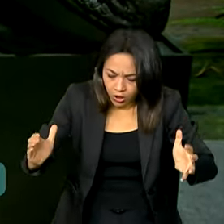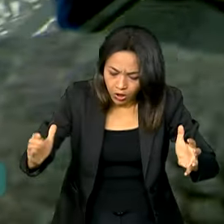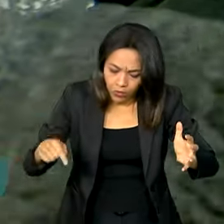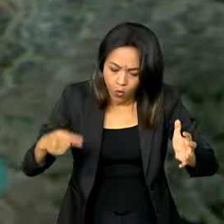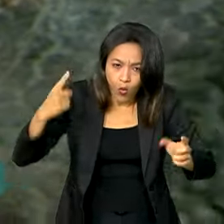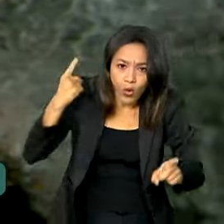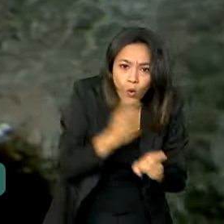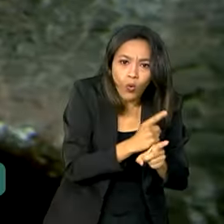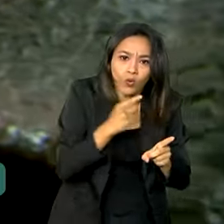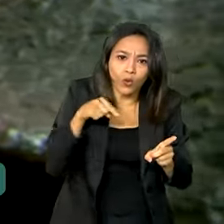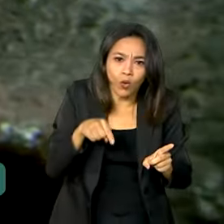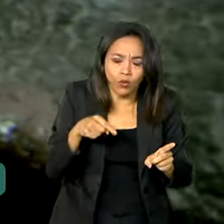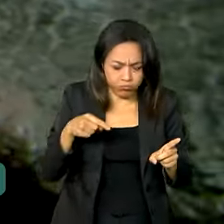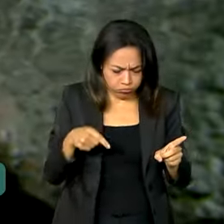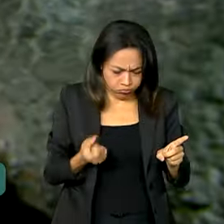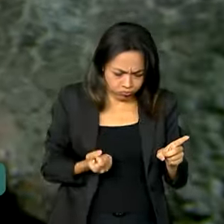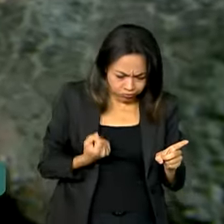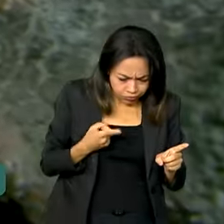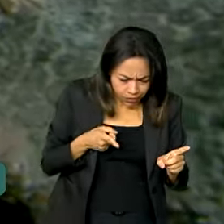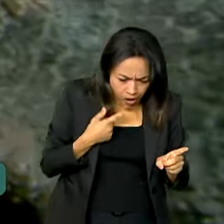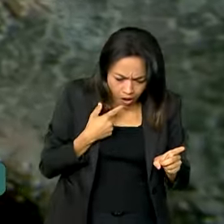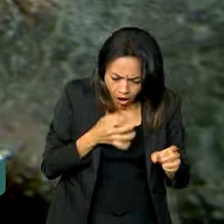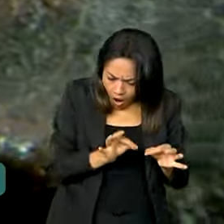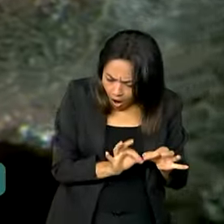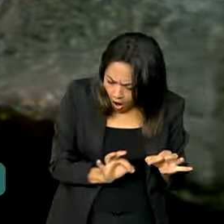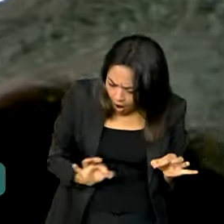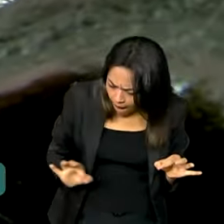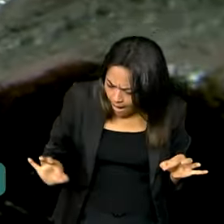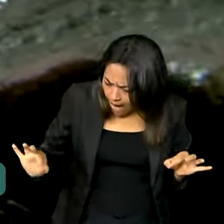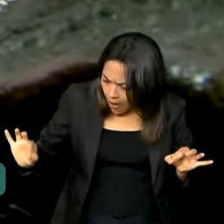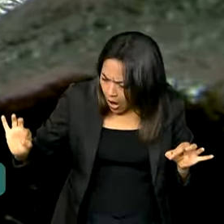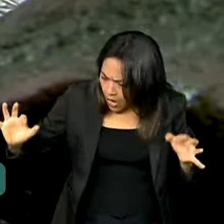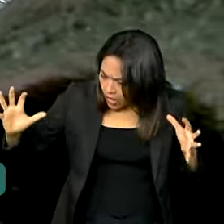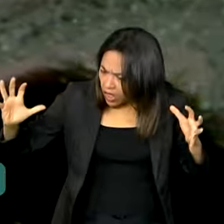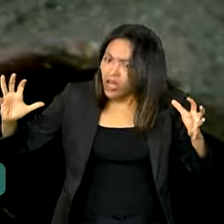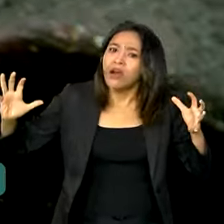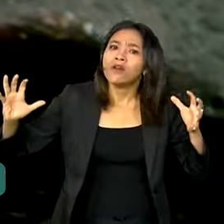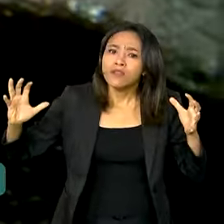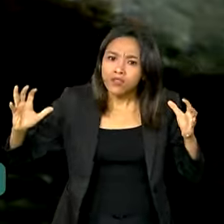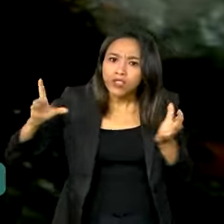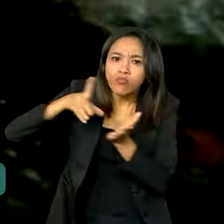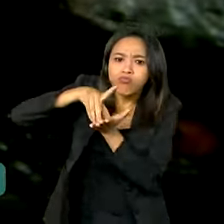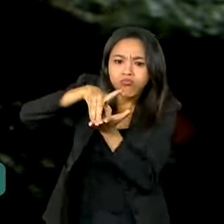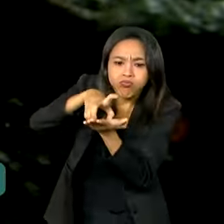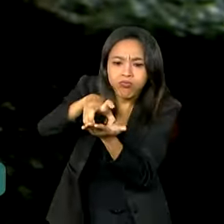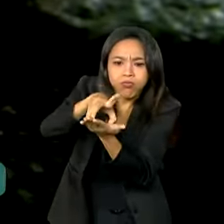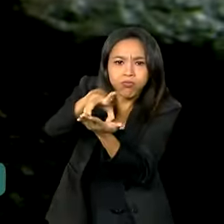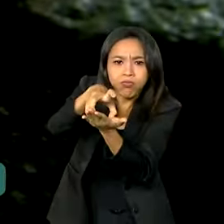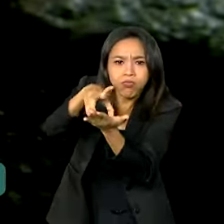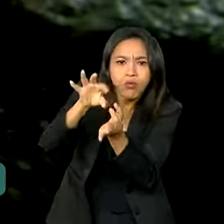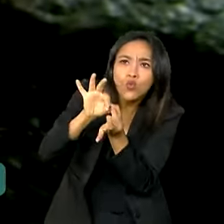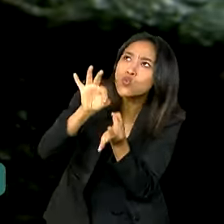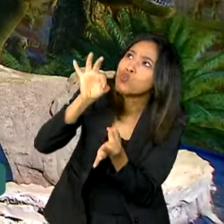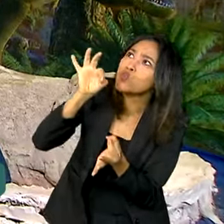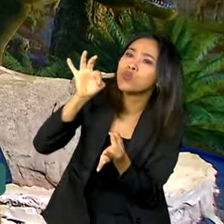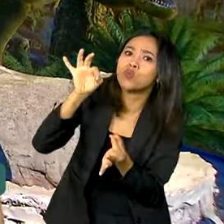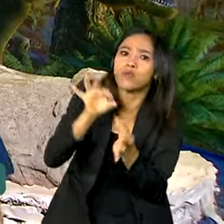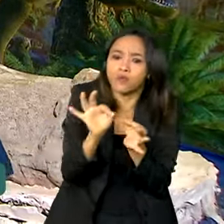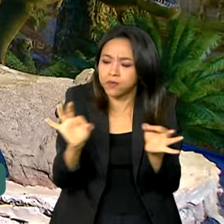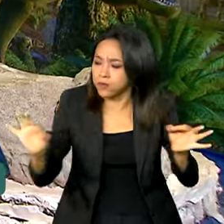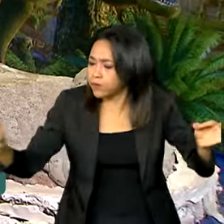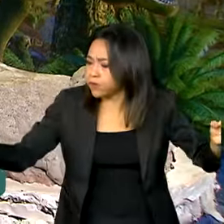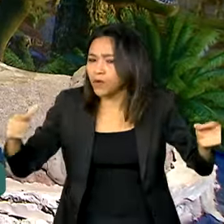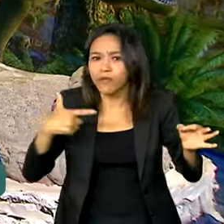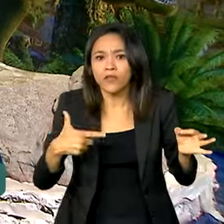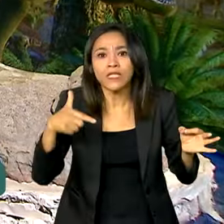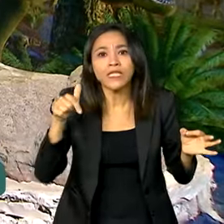também, de um bicho, que mostra para a gente que ele tinha um tamanho muito grande mesmo, que ele podia alcançar, por exemplo, 27 metros de comprimento, que